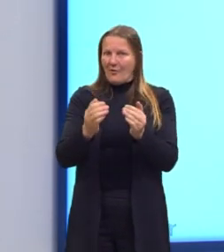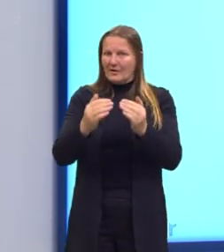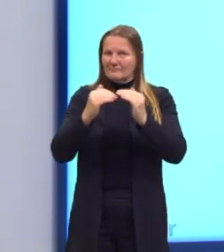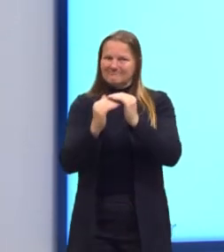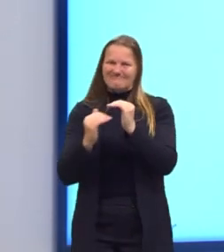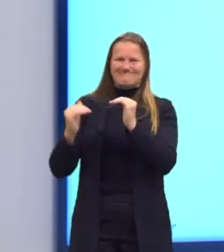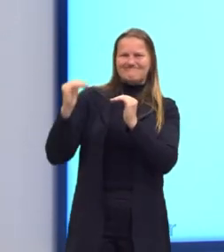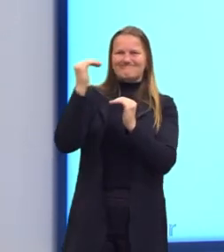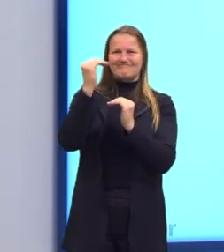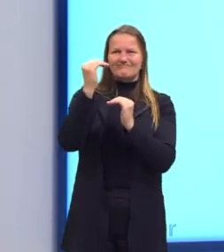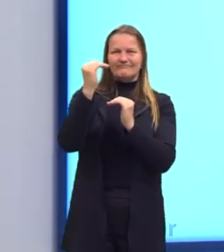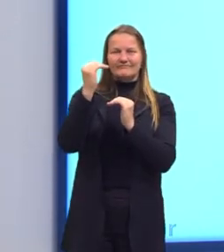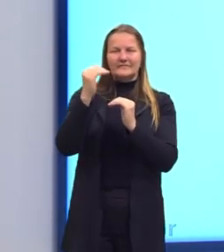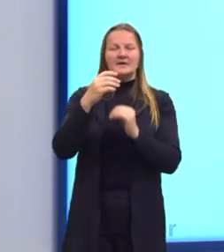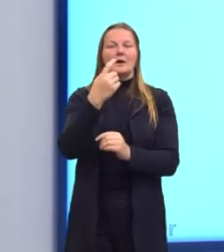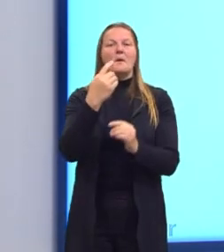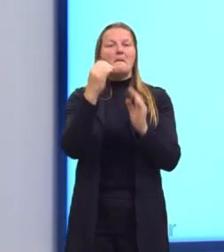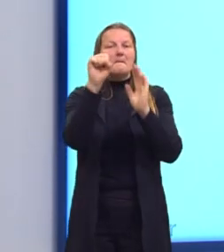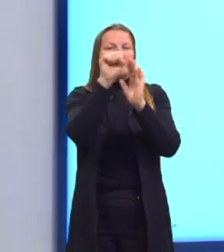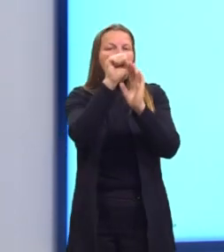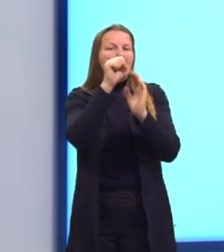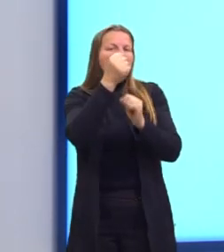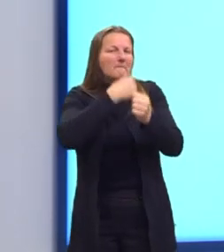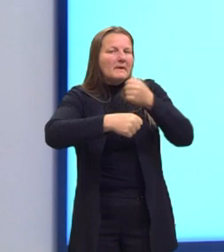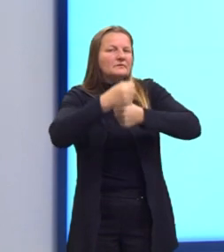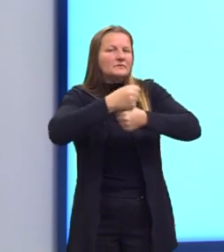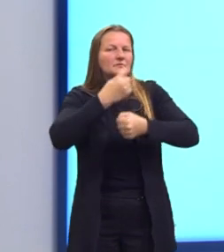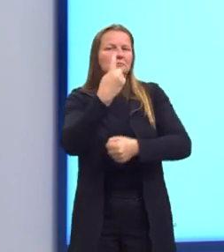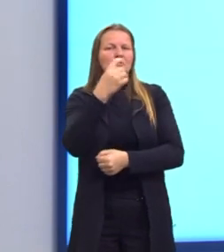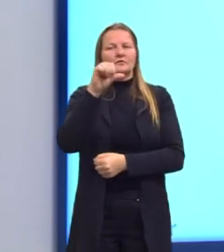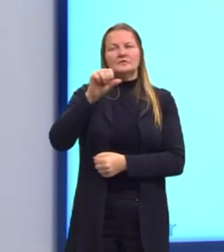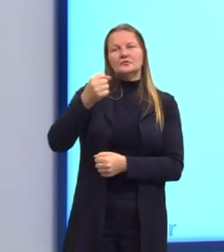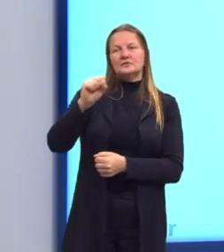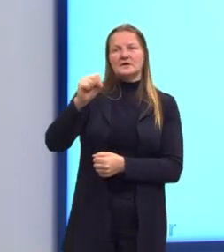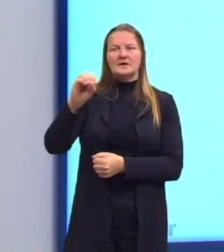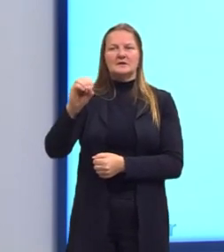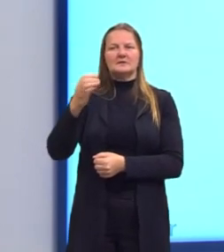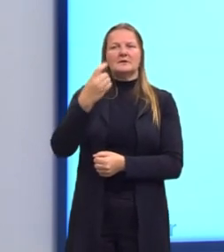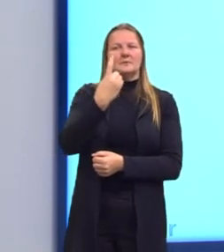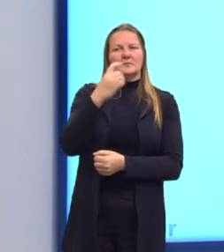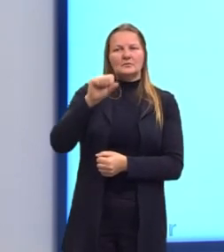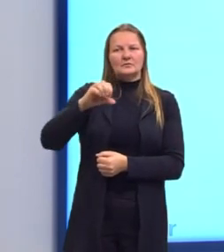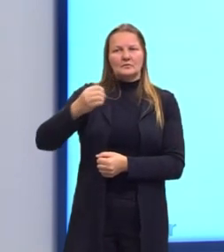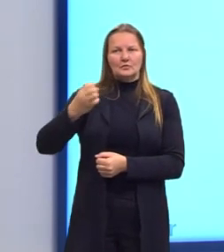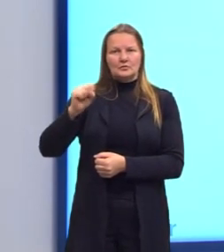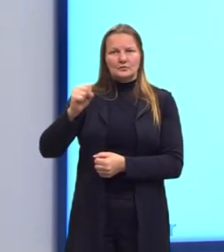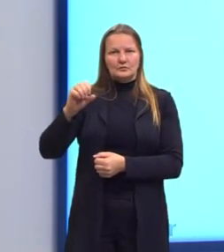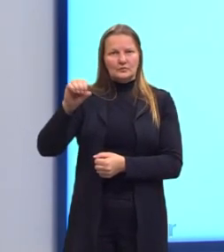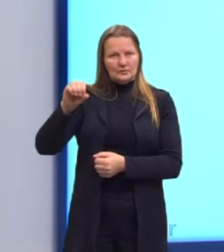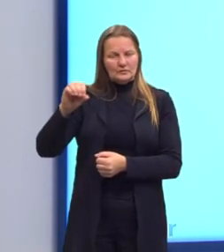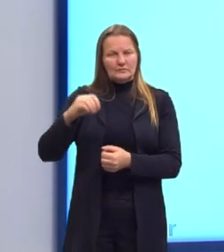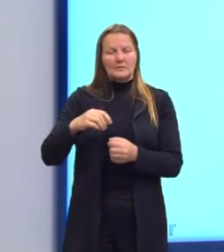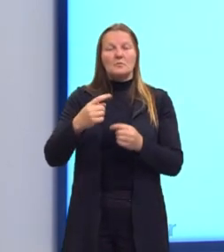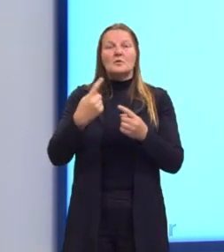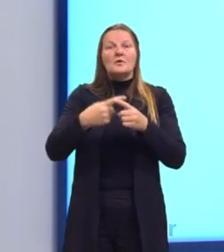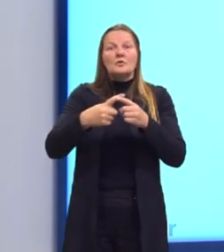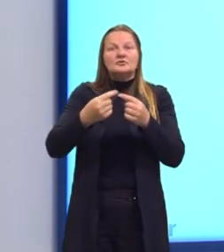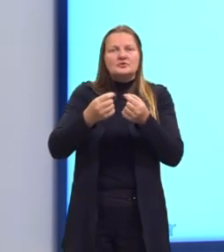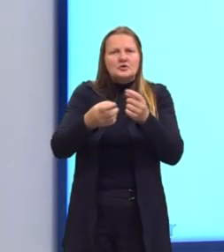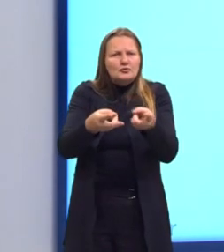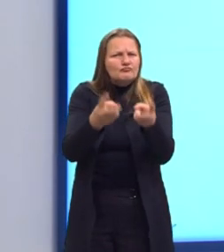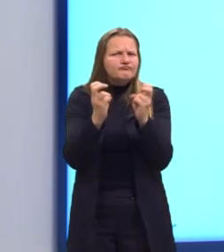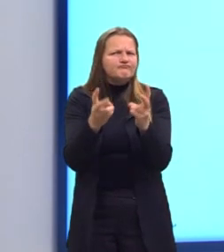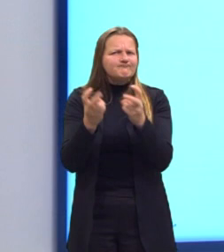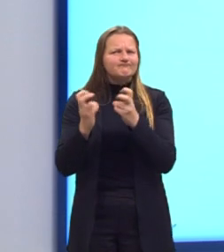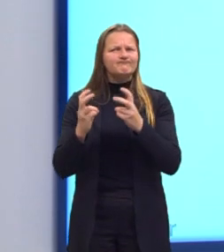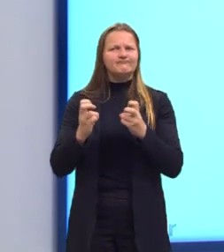escala que avançavam nos anos 80 e 90. Por quê? Hoje há uma exploração do capitalismo financeiro. O que as